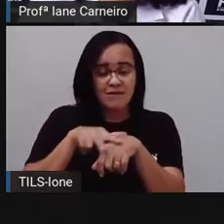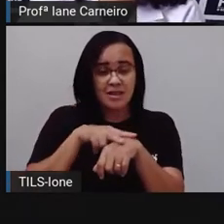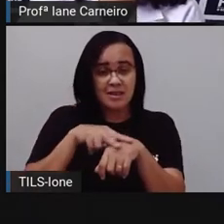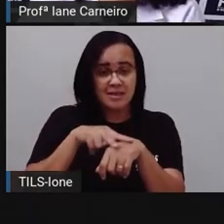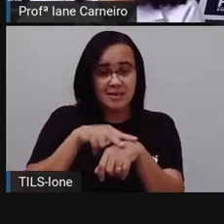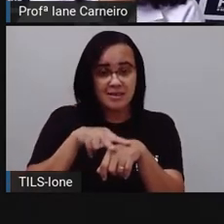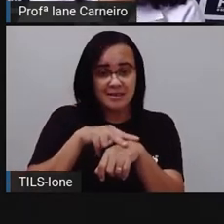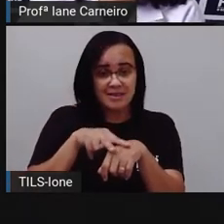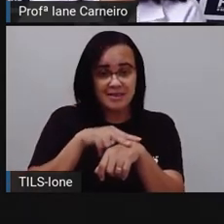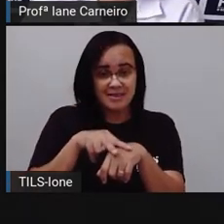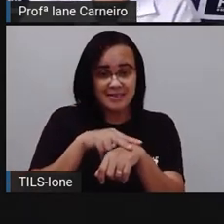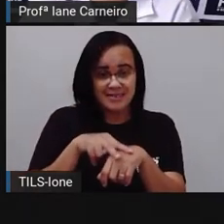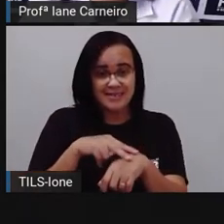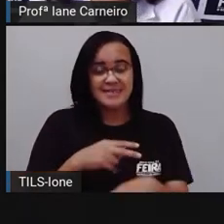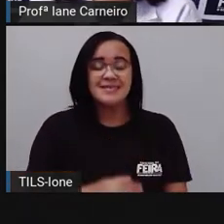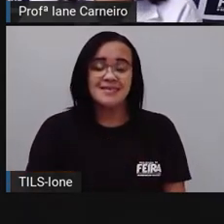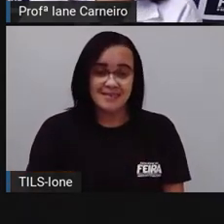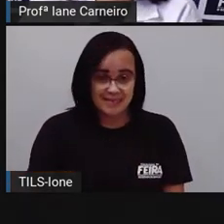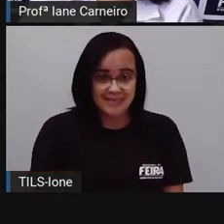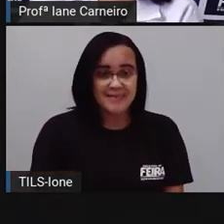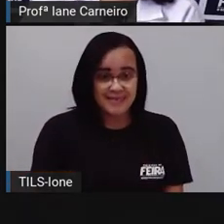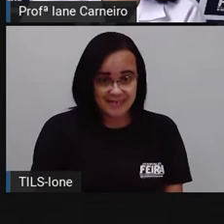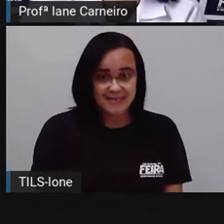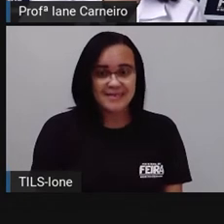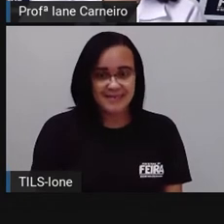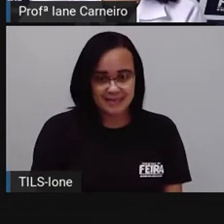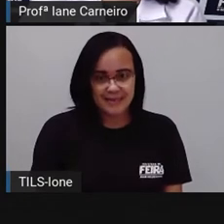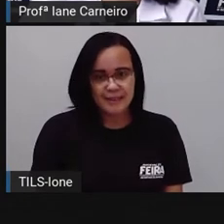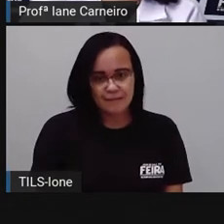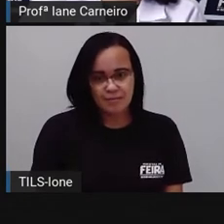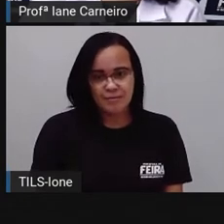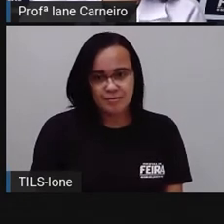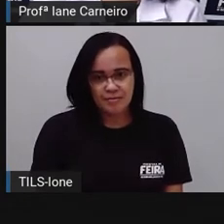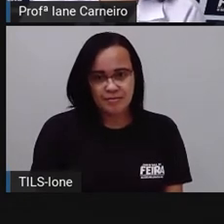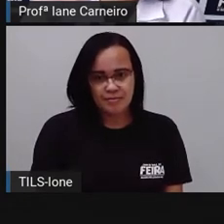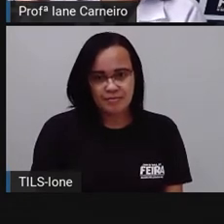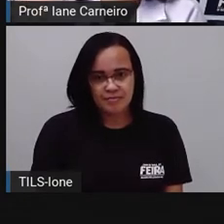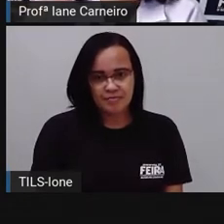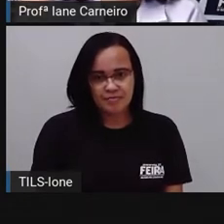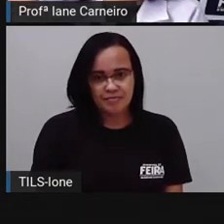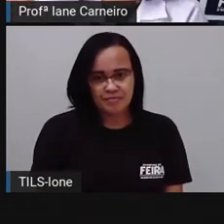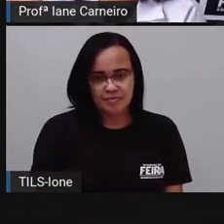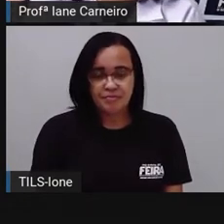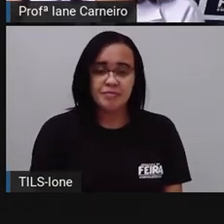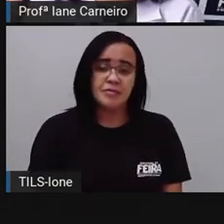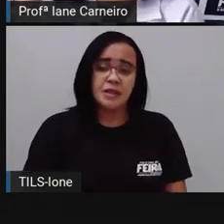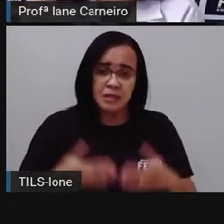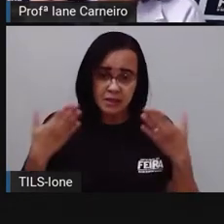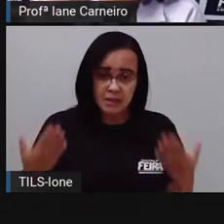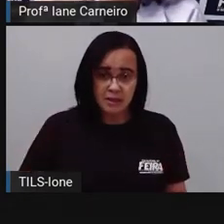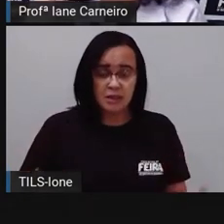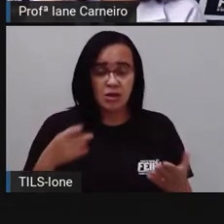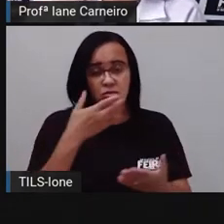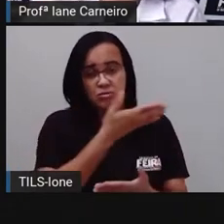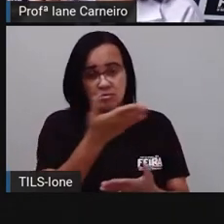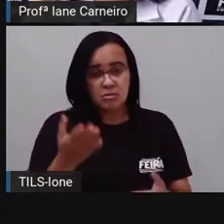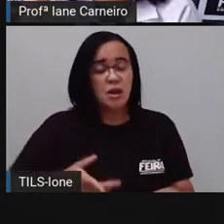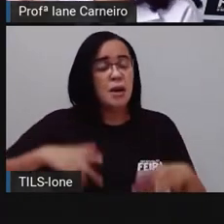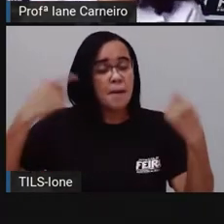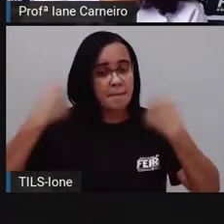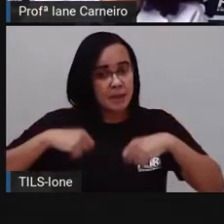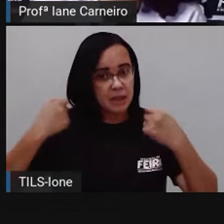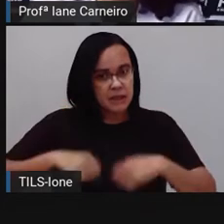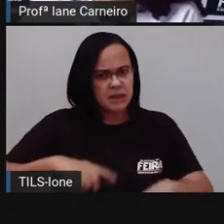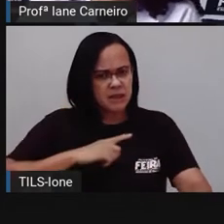gráfico, você vai precisar colocar o número zero, né? Então, você vai dizer, identificar a quantidade de pessoas que gostam, que preferem